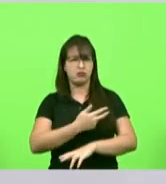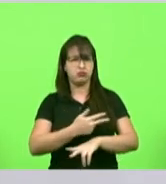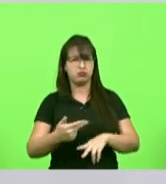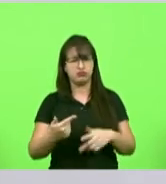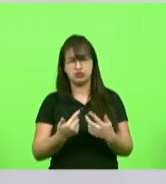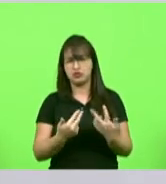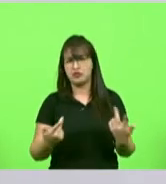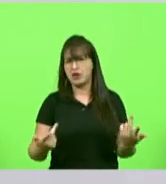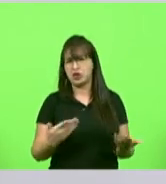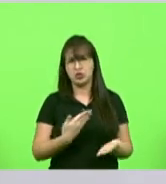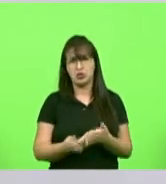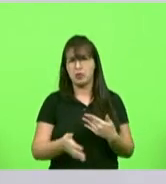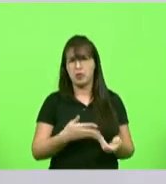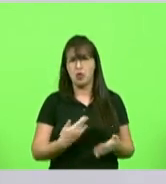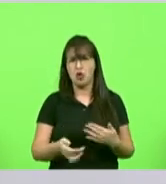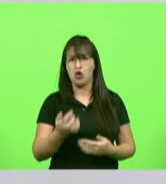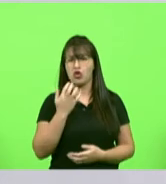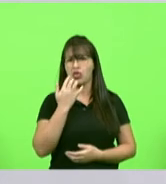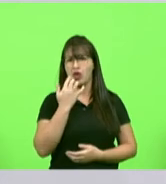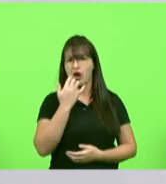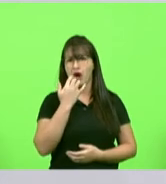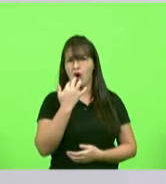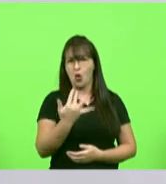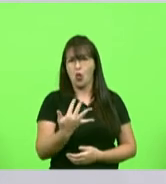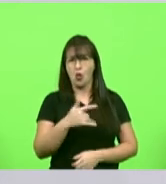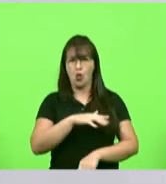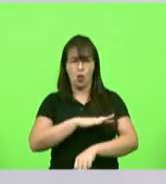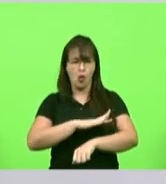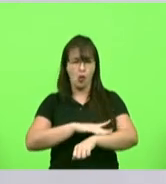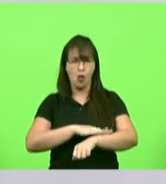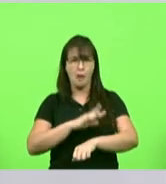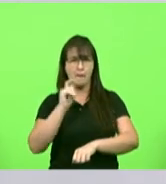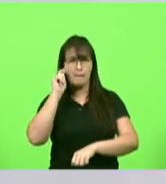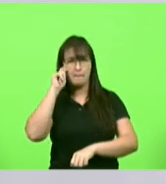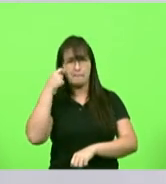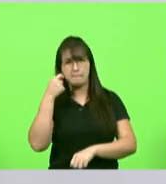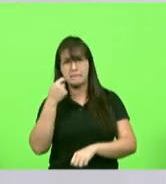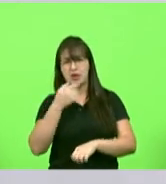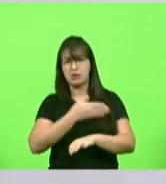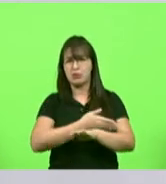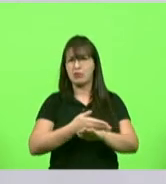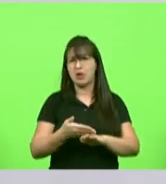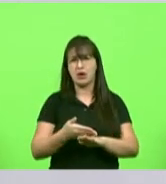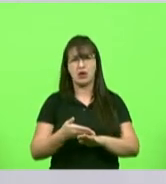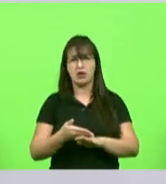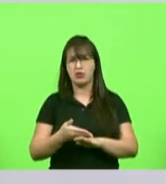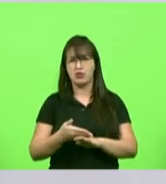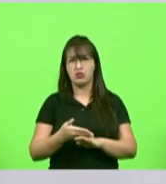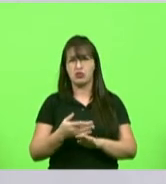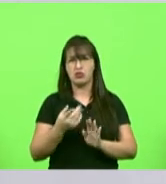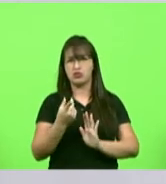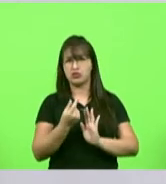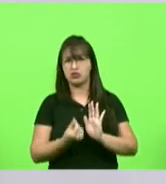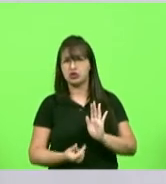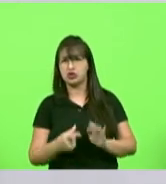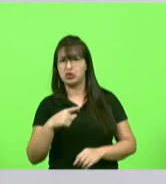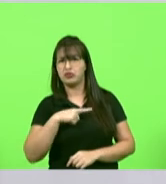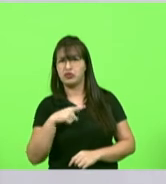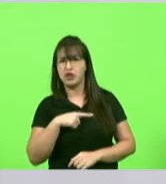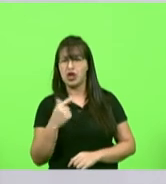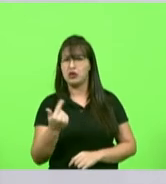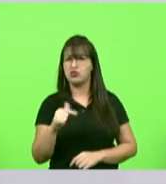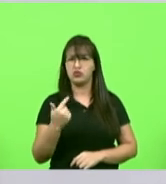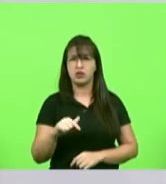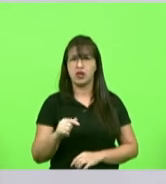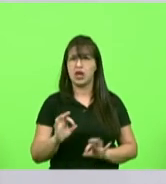independente de cor raça religião e do capital que ele tem não se mede o valor da pessoa pelo que ele tem no bolso e sim pelo